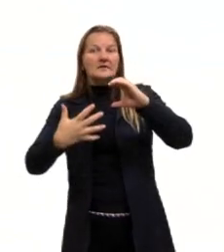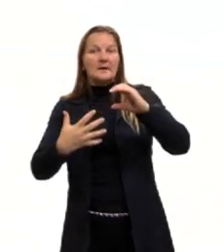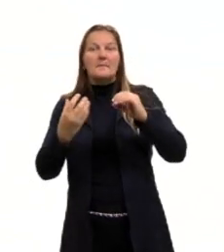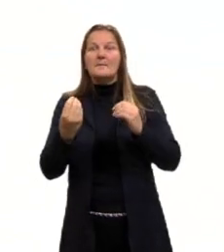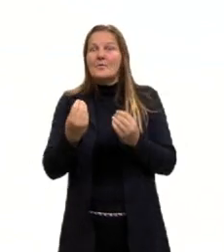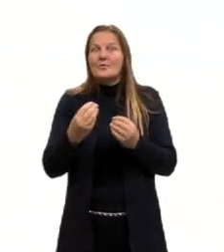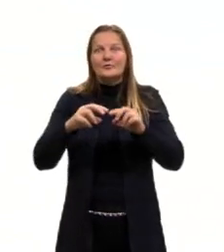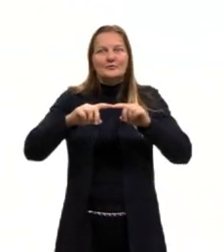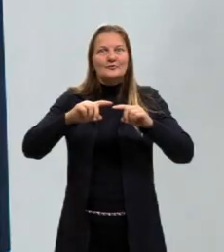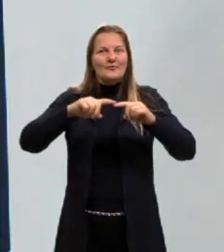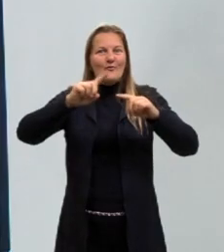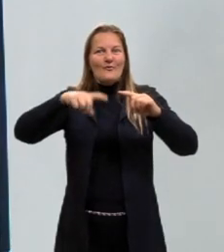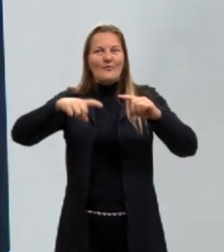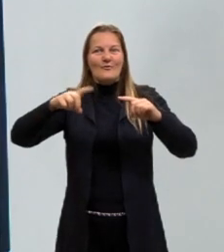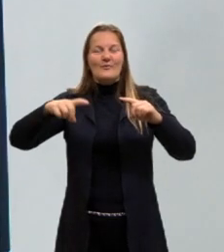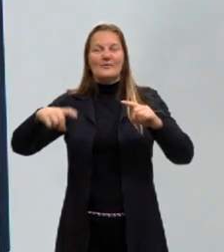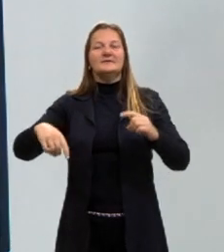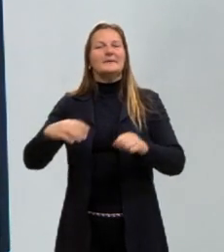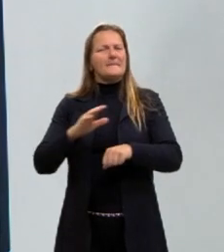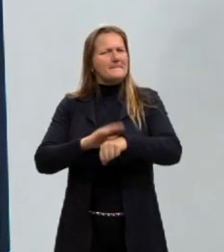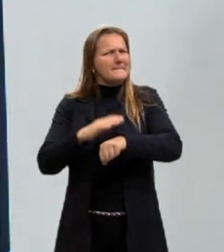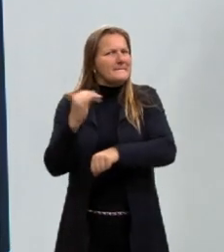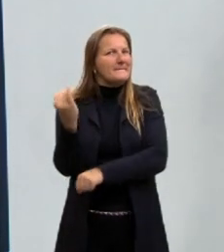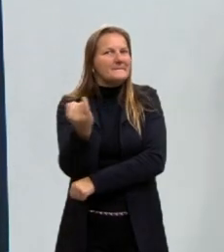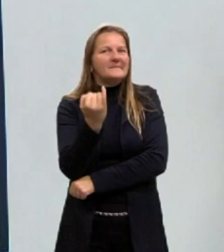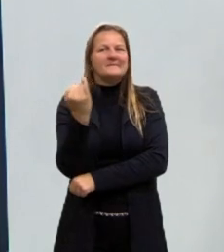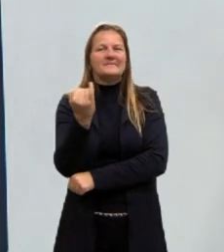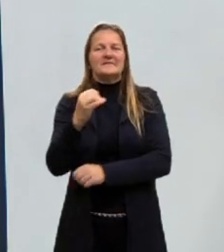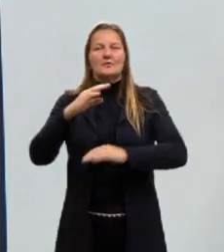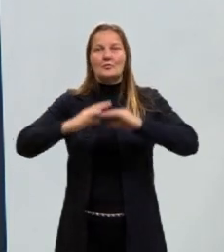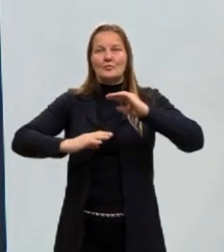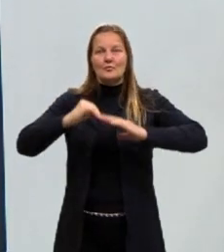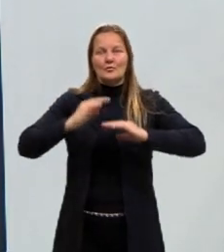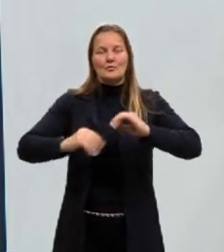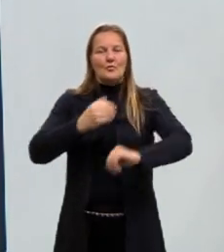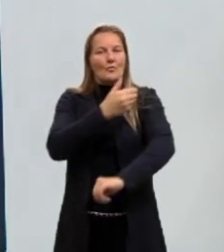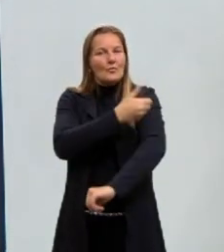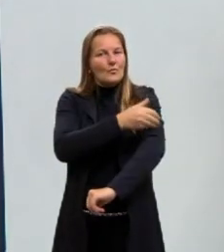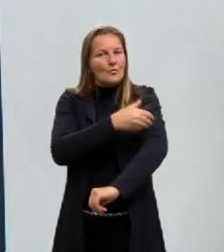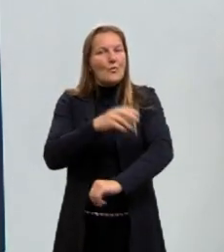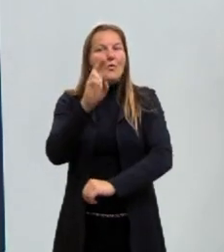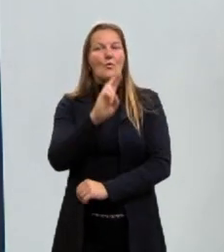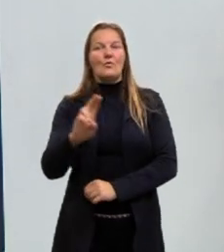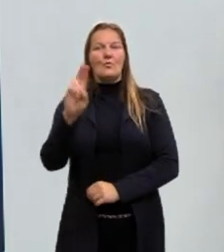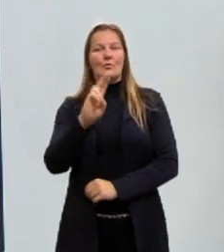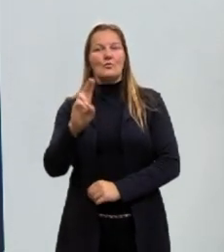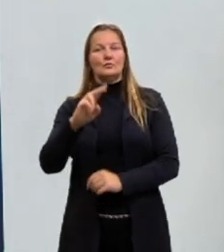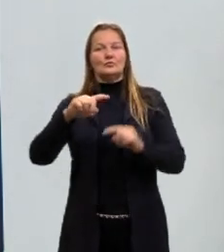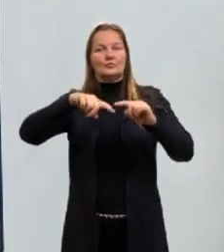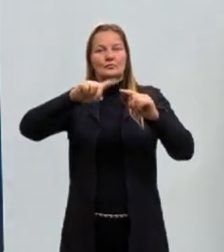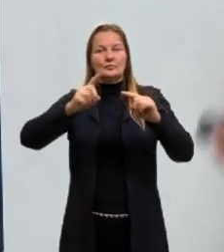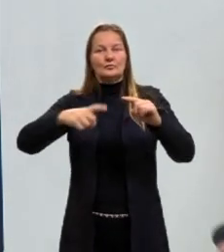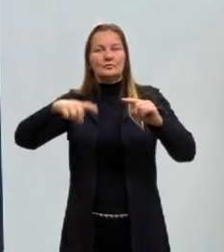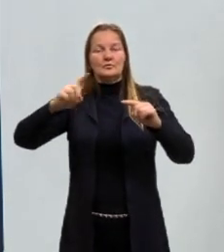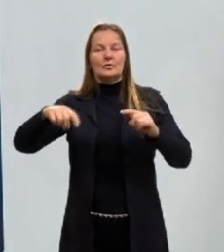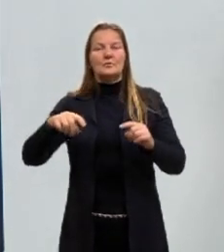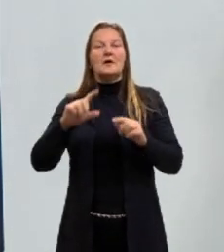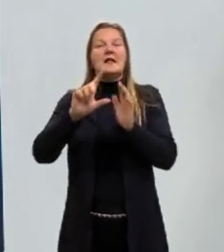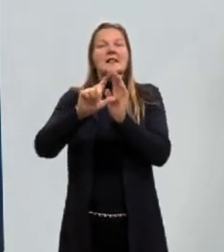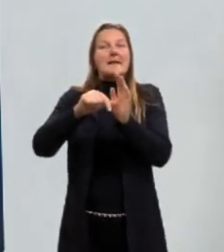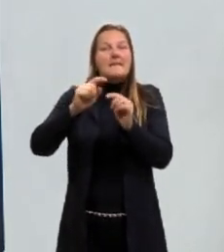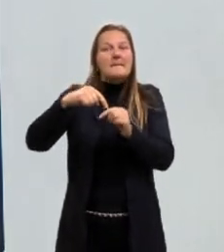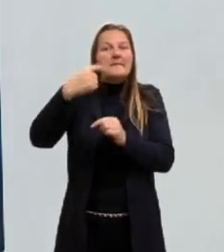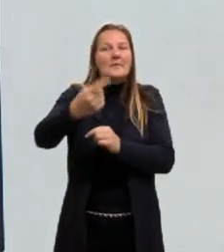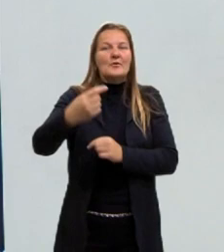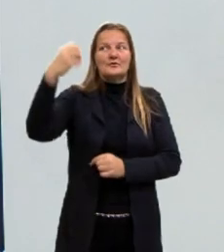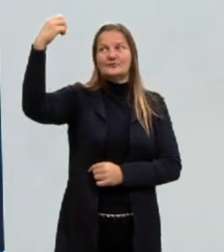ondas e é uma das principais aplicações que a gente tem. Sendo a primeira o som e a próxima que a gente vai ver